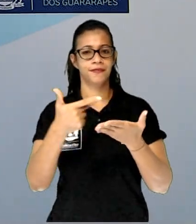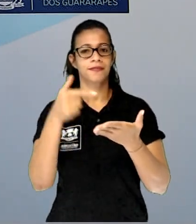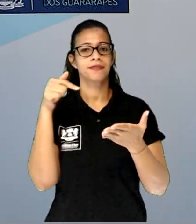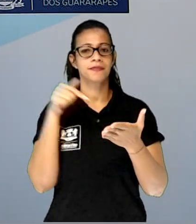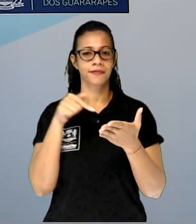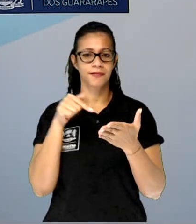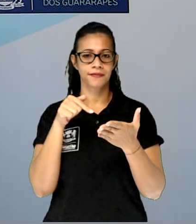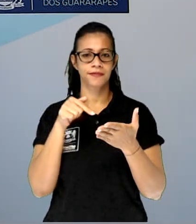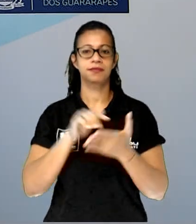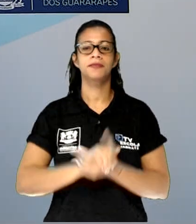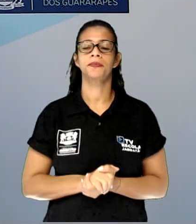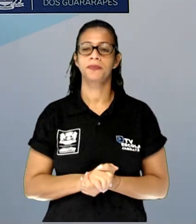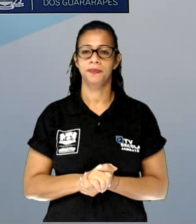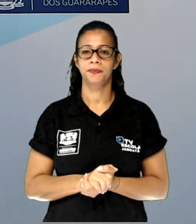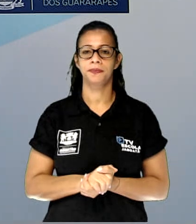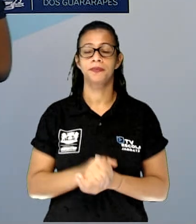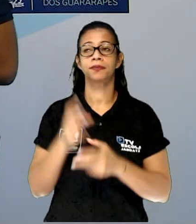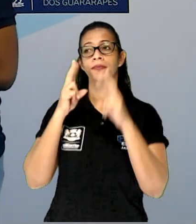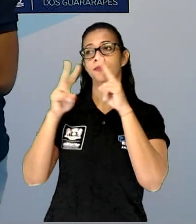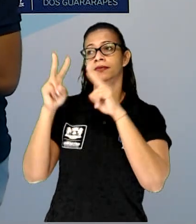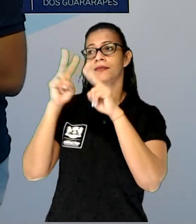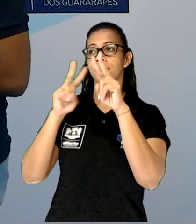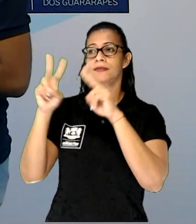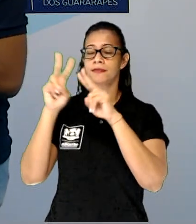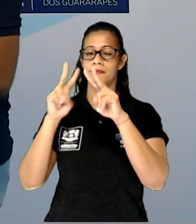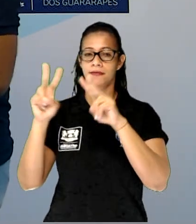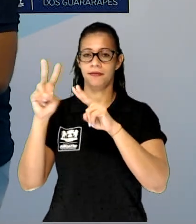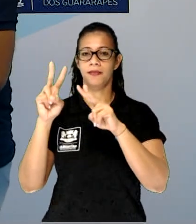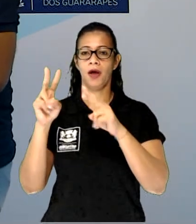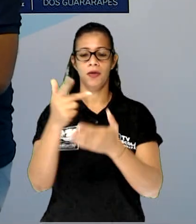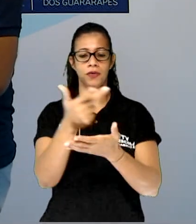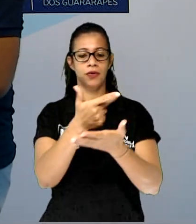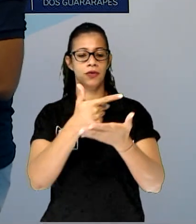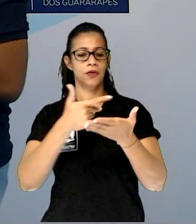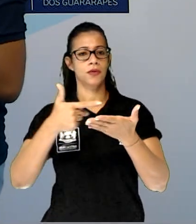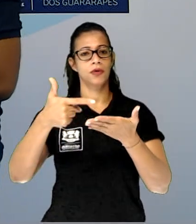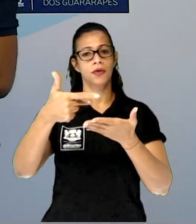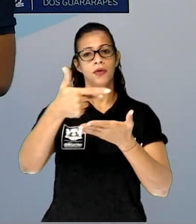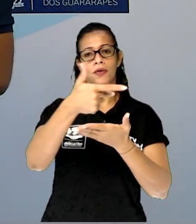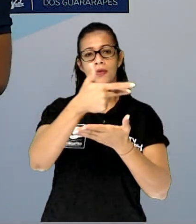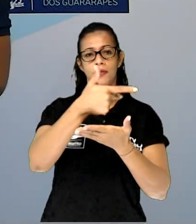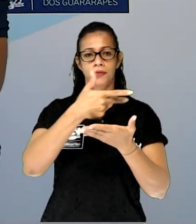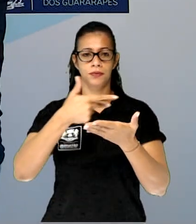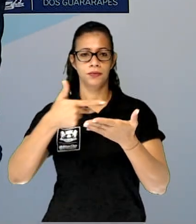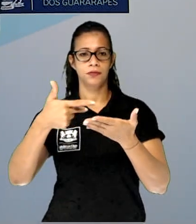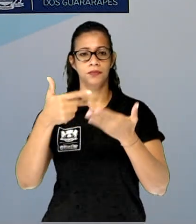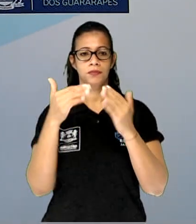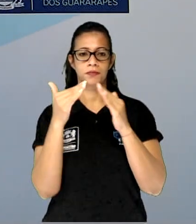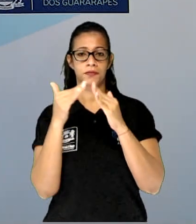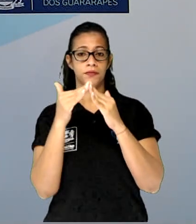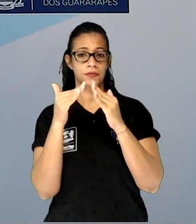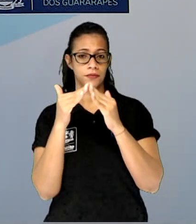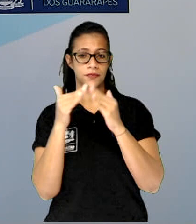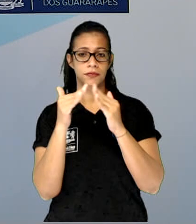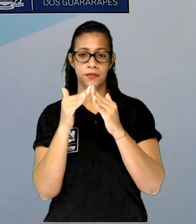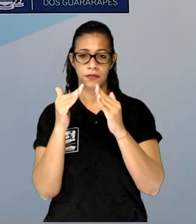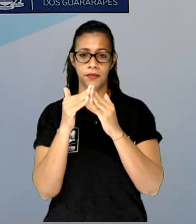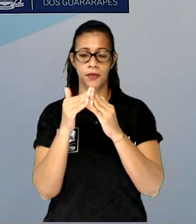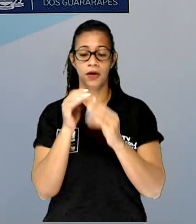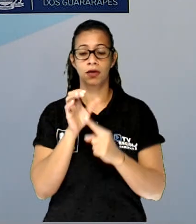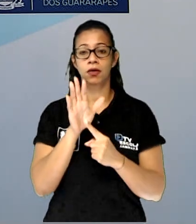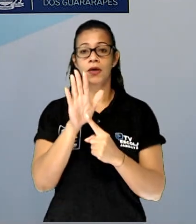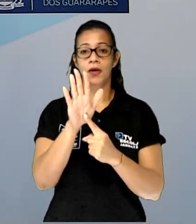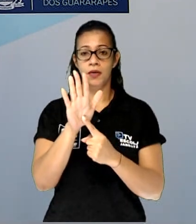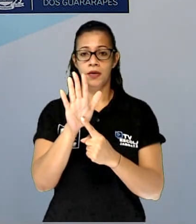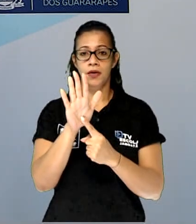mais uma planta, a planta de uma habitação. A planta de uma habitação vai representar, em escala, a construção